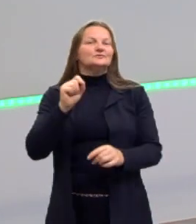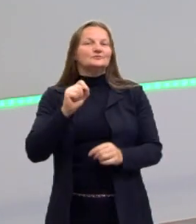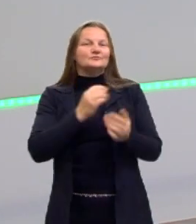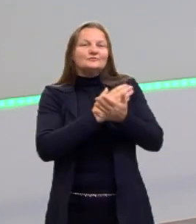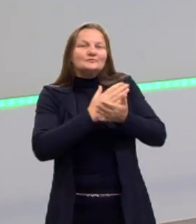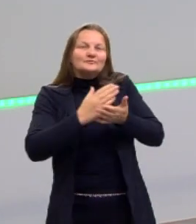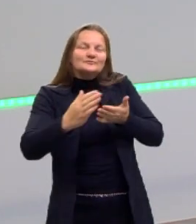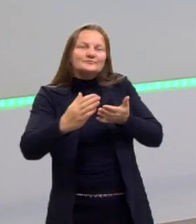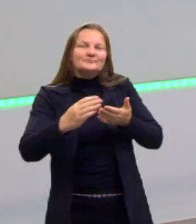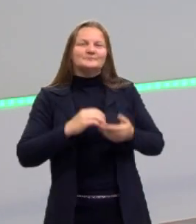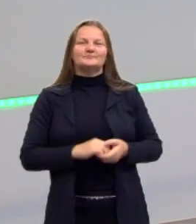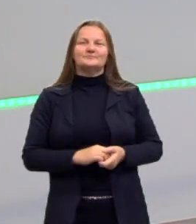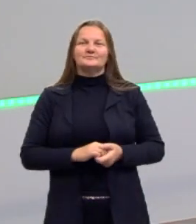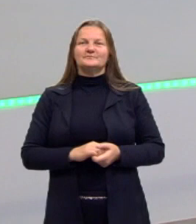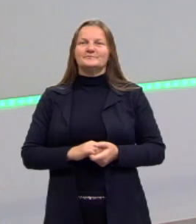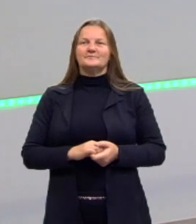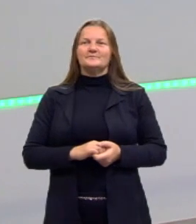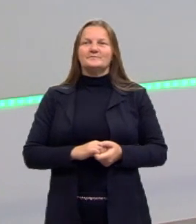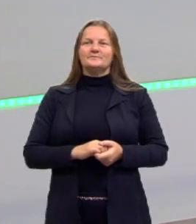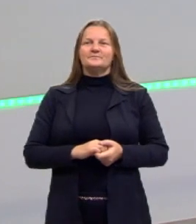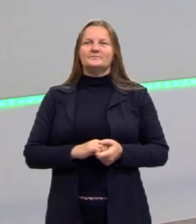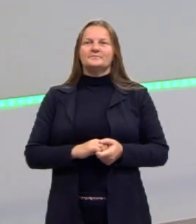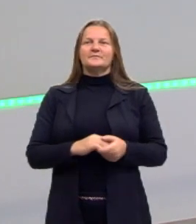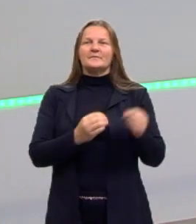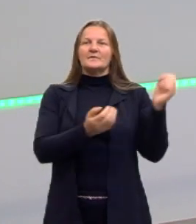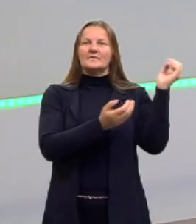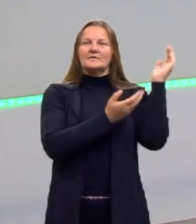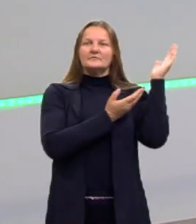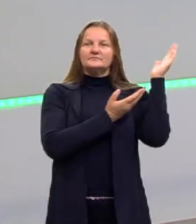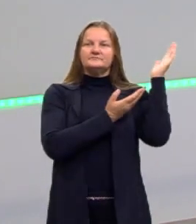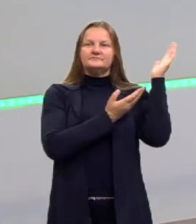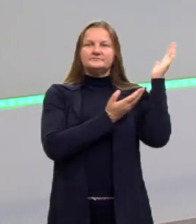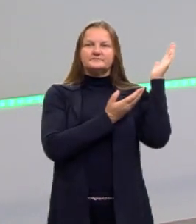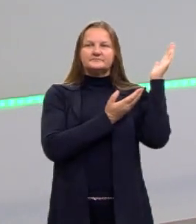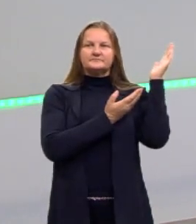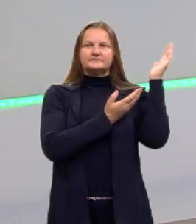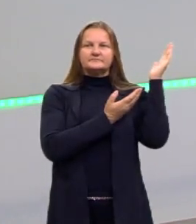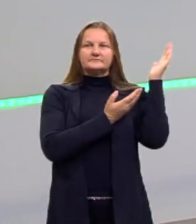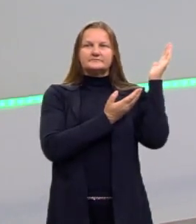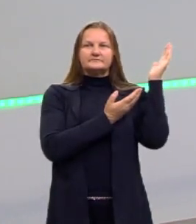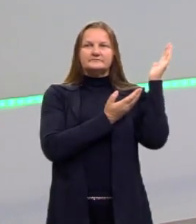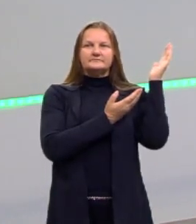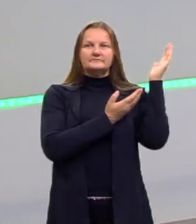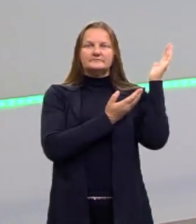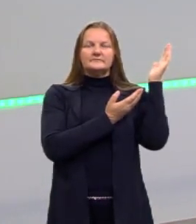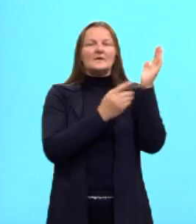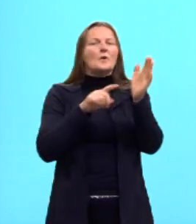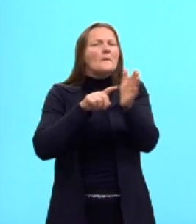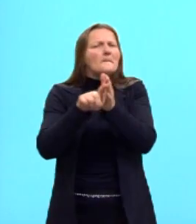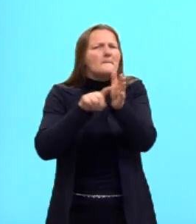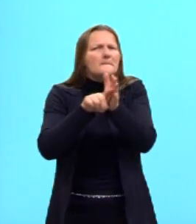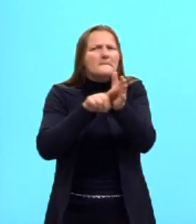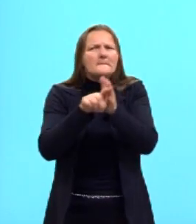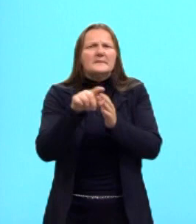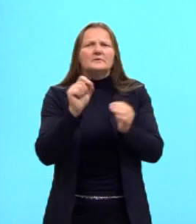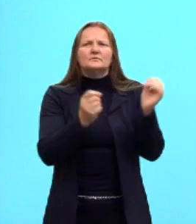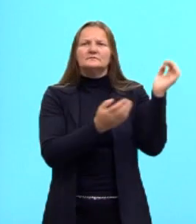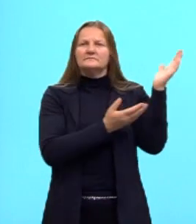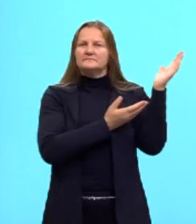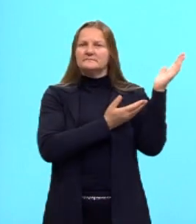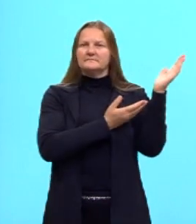começo com vocês trazendo aí uma questão, trazendo aí a nossa pergunta norteadora.